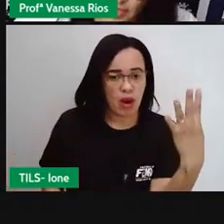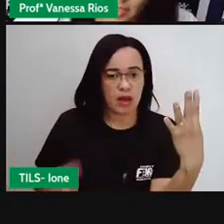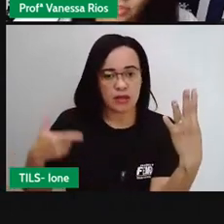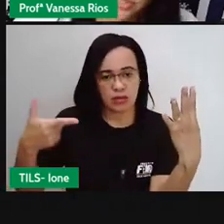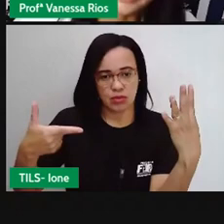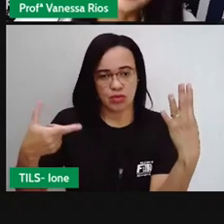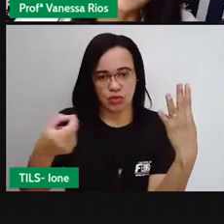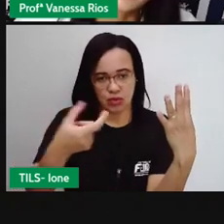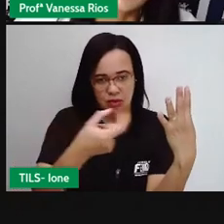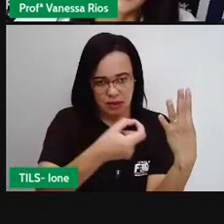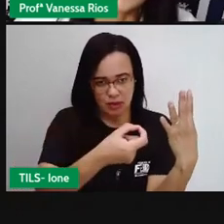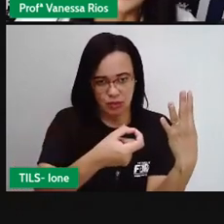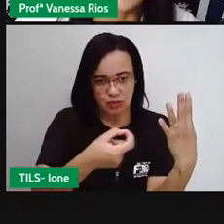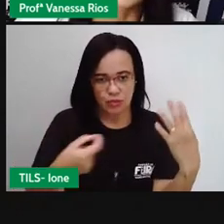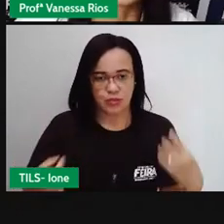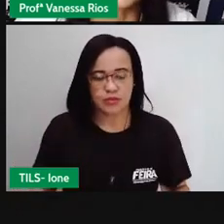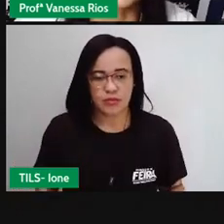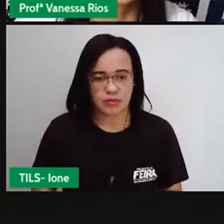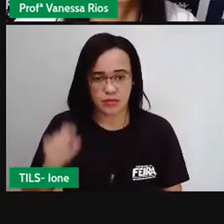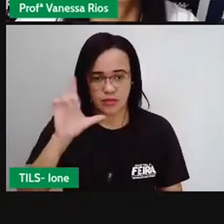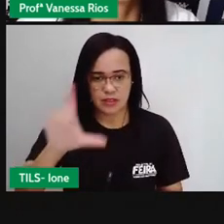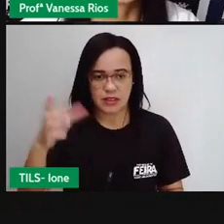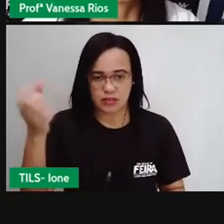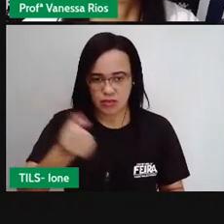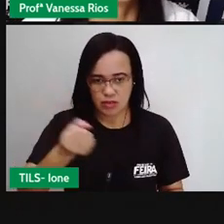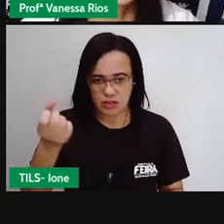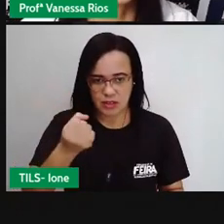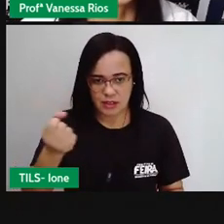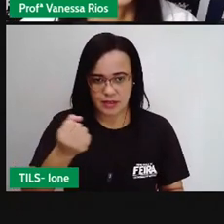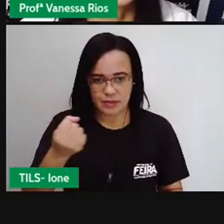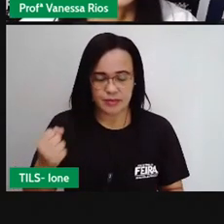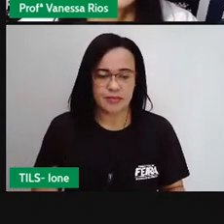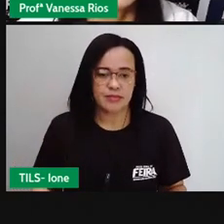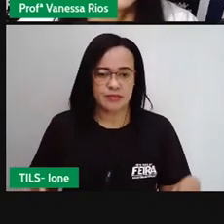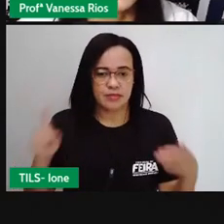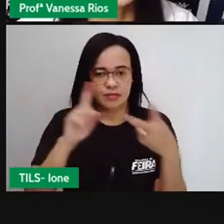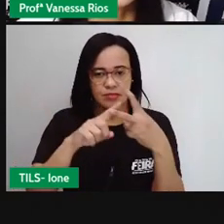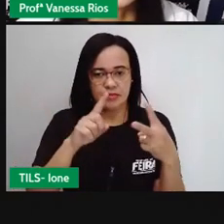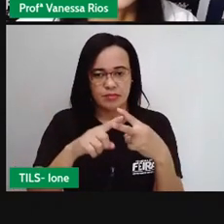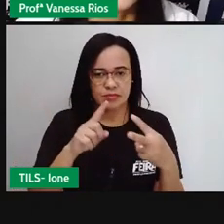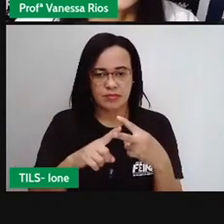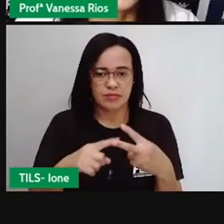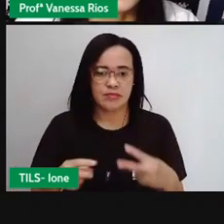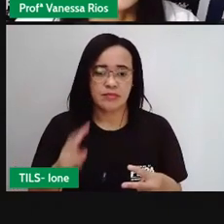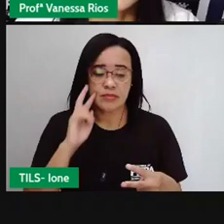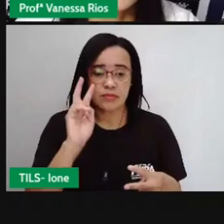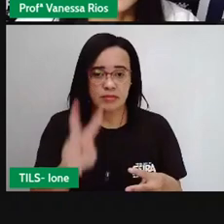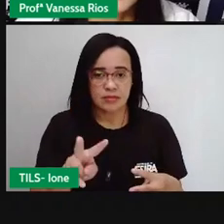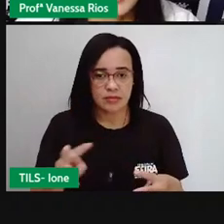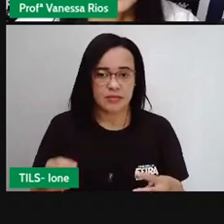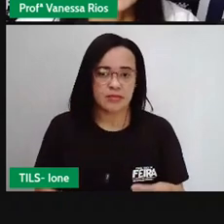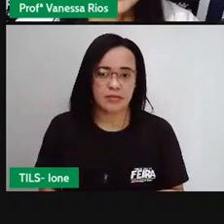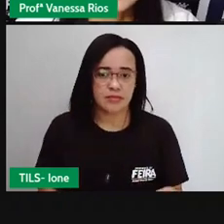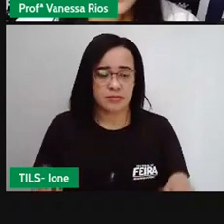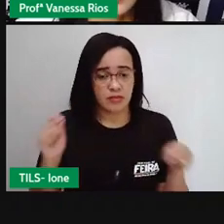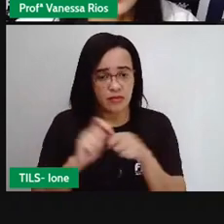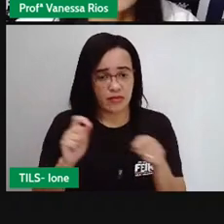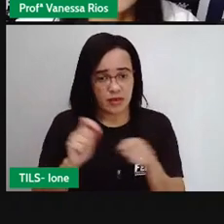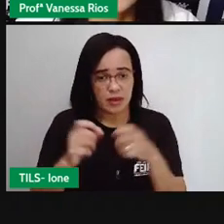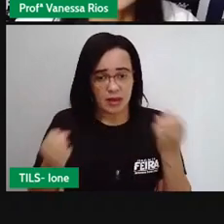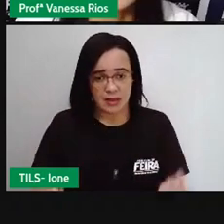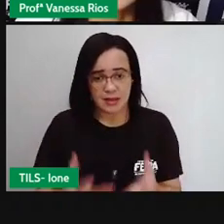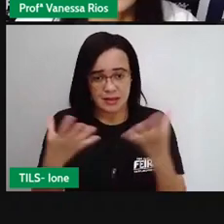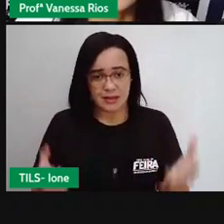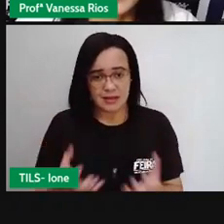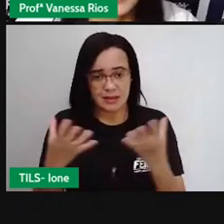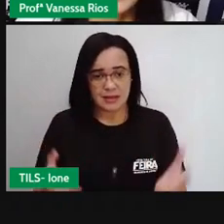litros de leite. vamos agora para o segundo problema. Olha só. Para fazer uma salada na escola